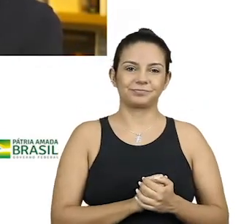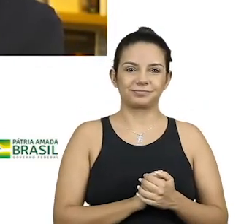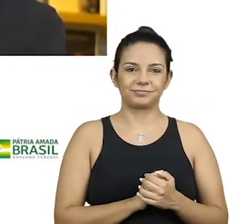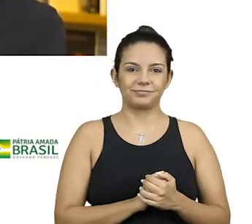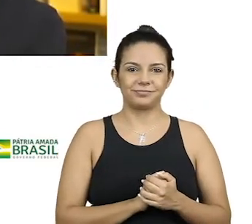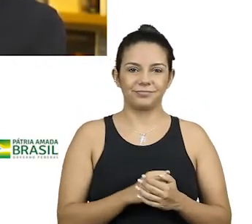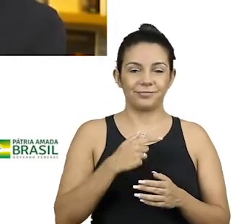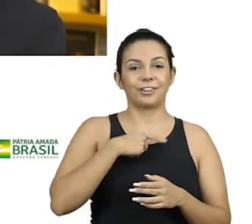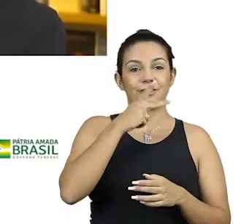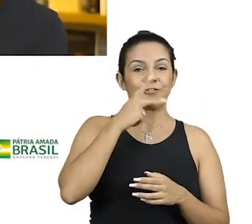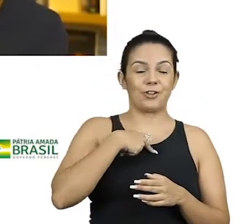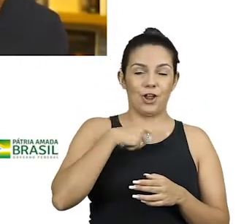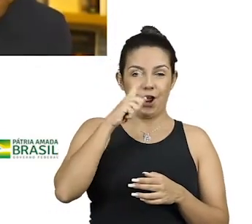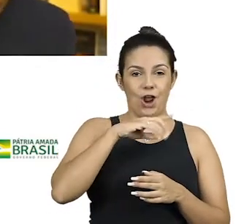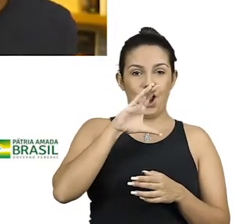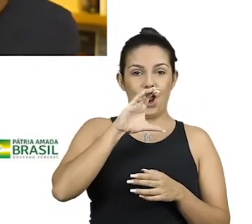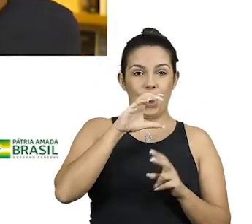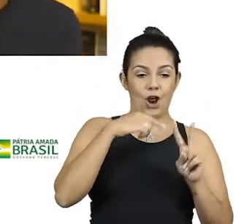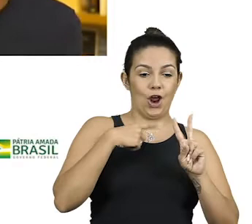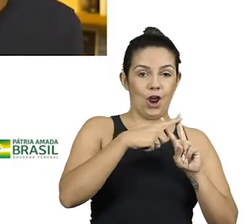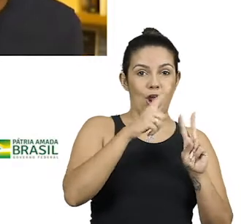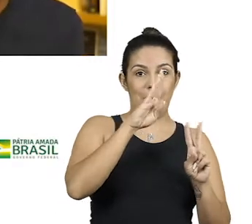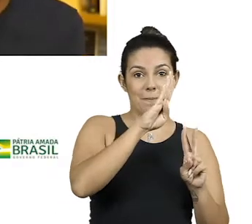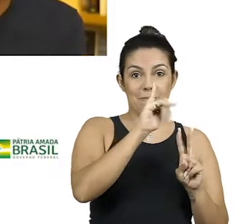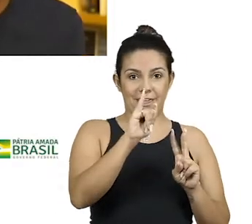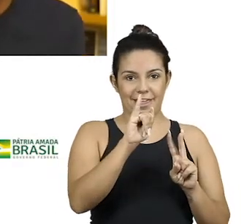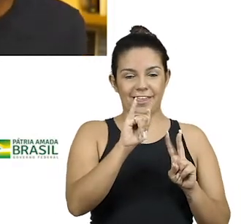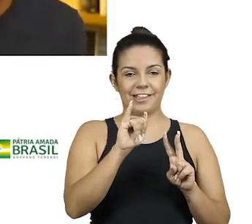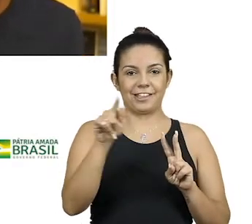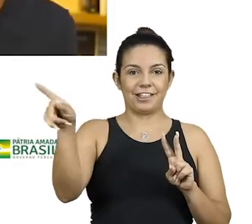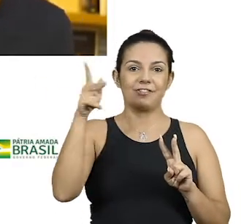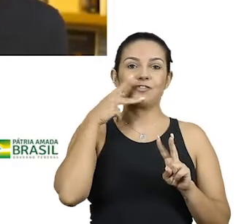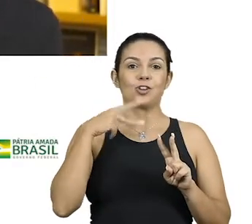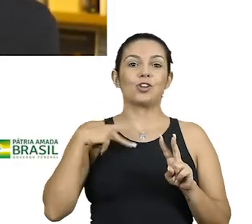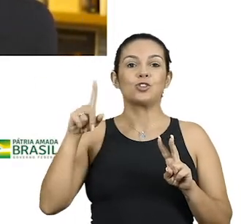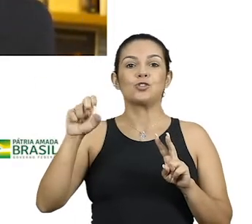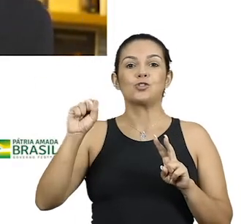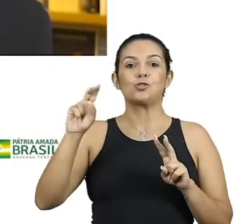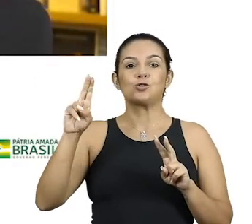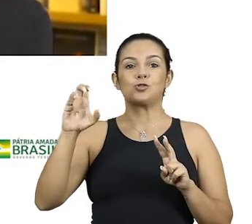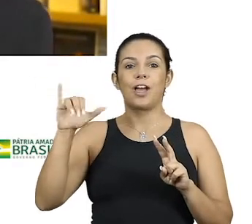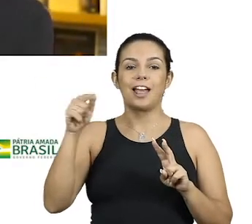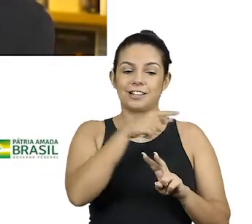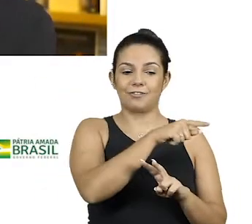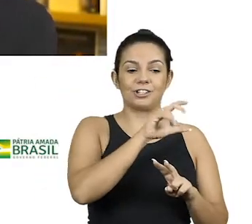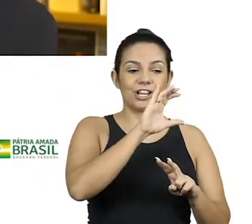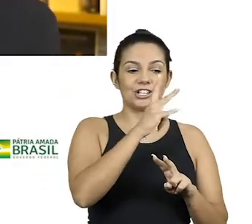Copa é o Bi. Eu sou o Bi, não é? Eu sou suécio e você é Chile. Beleza.